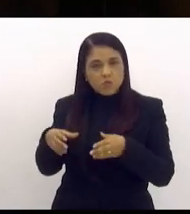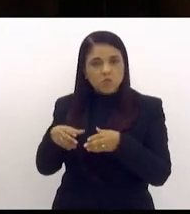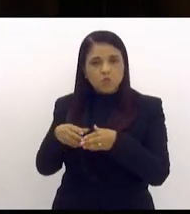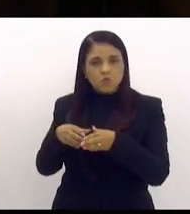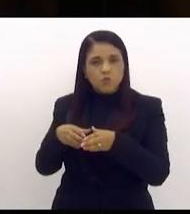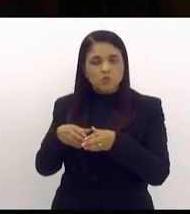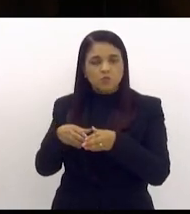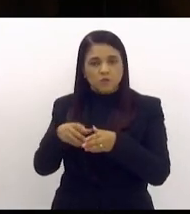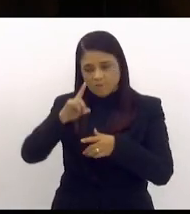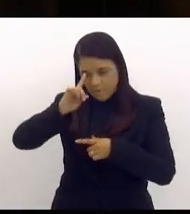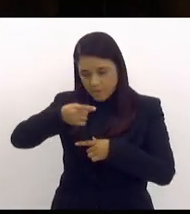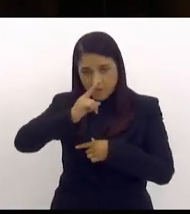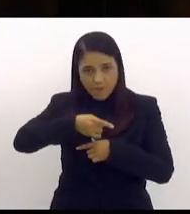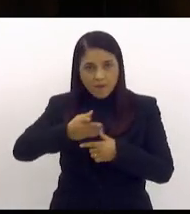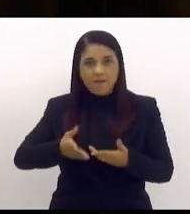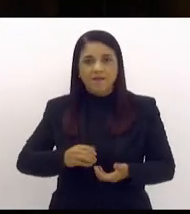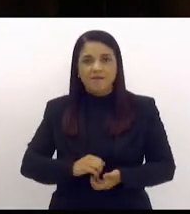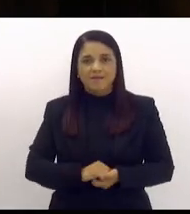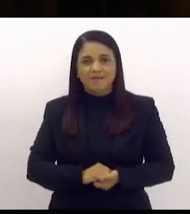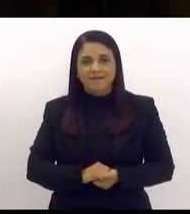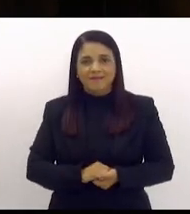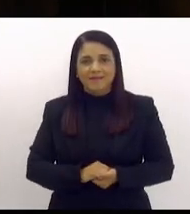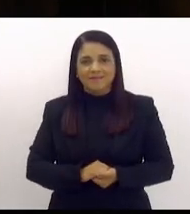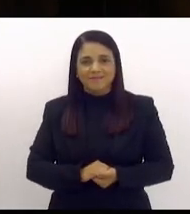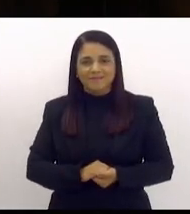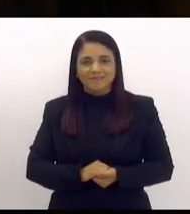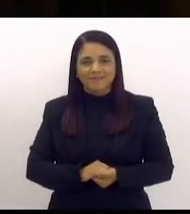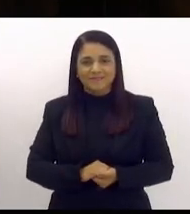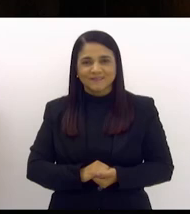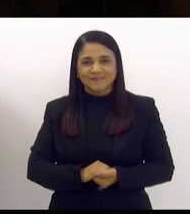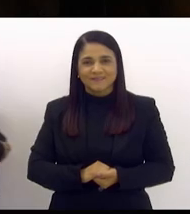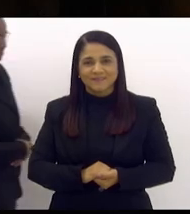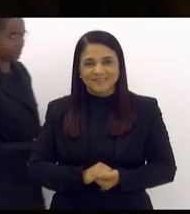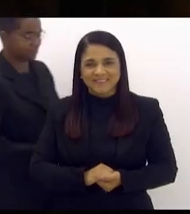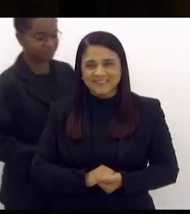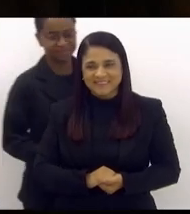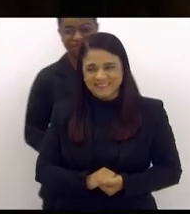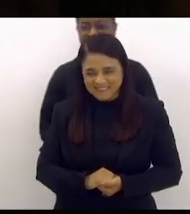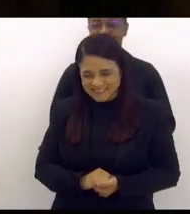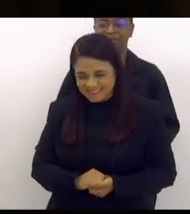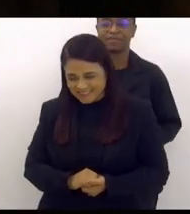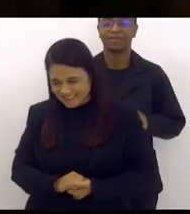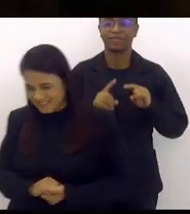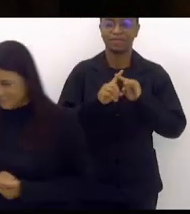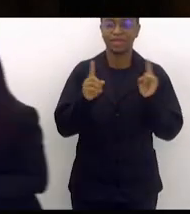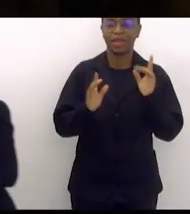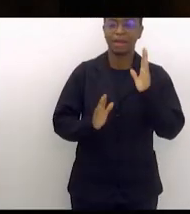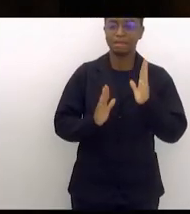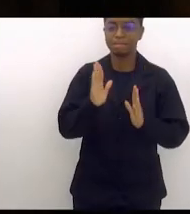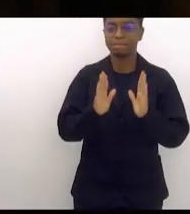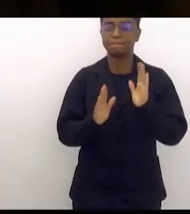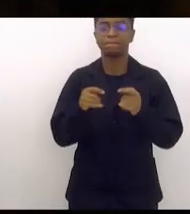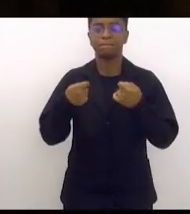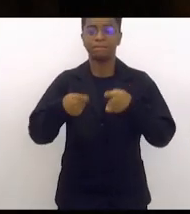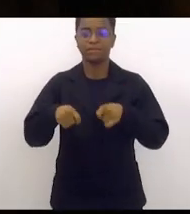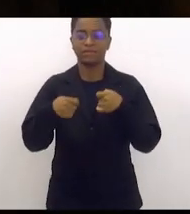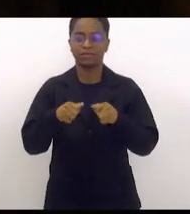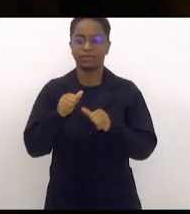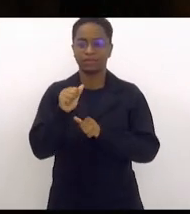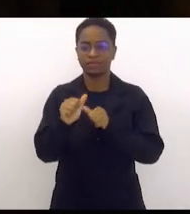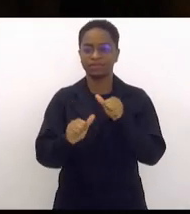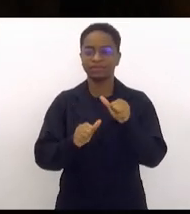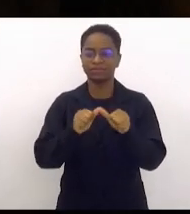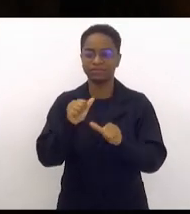nomeados mas o tempo que precisava ele pra mudar a cara da